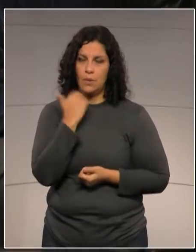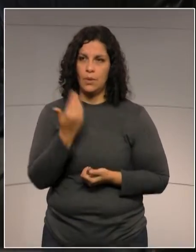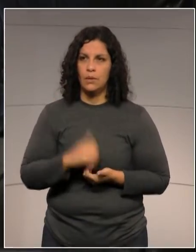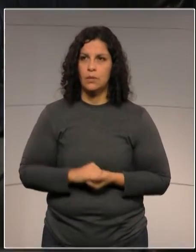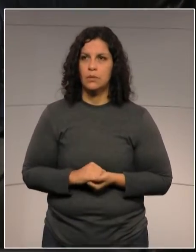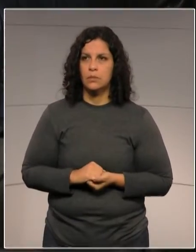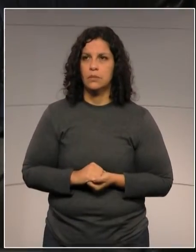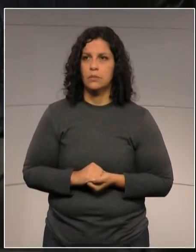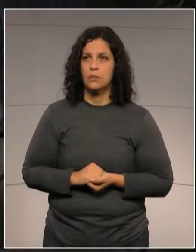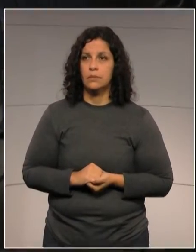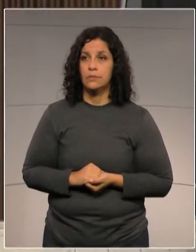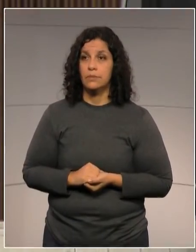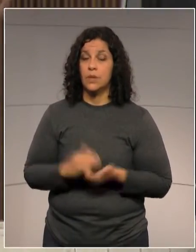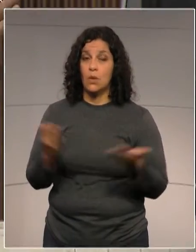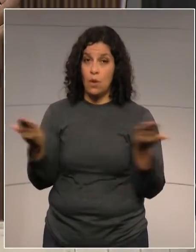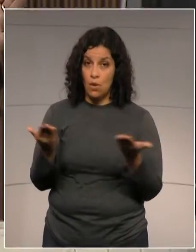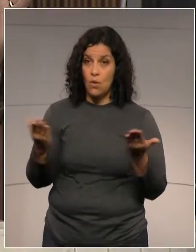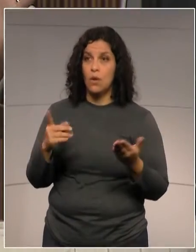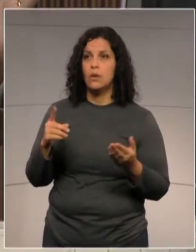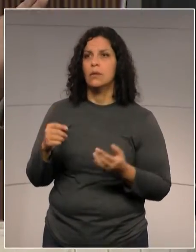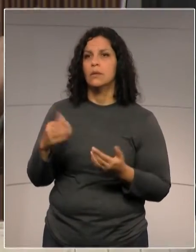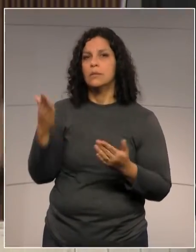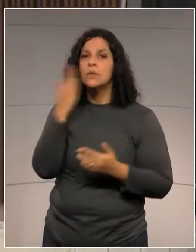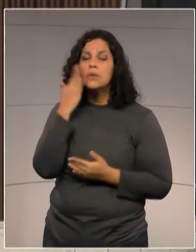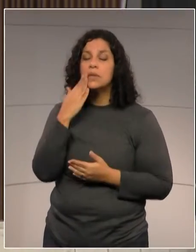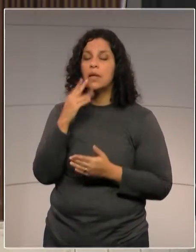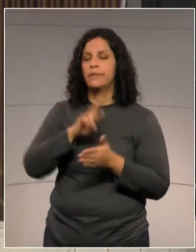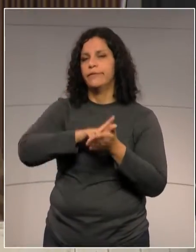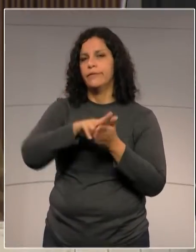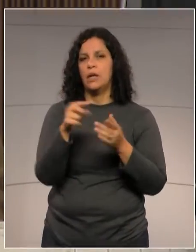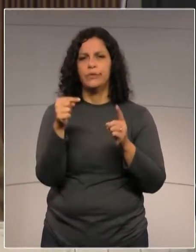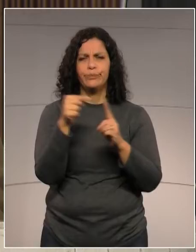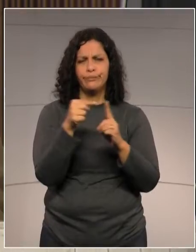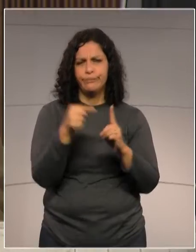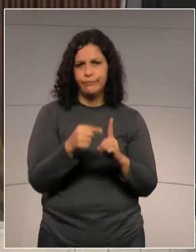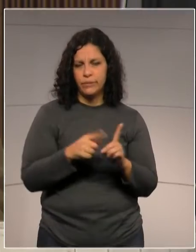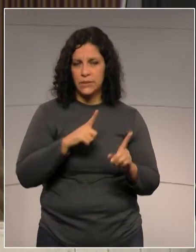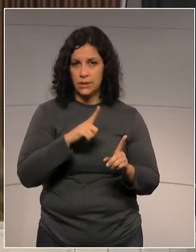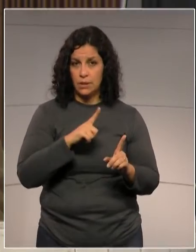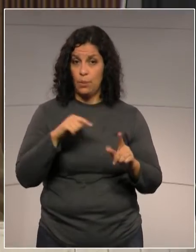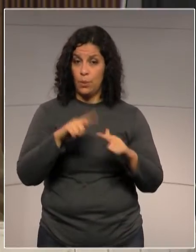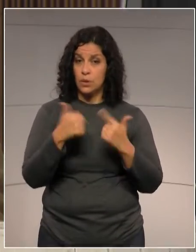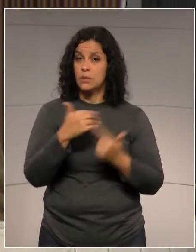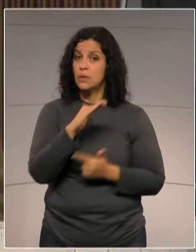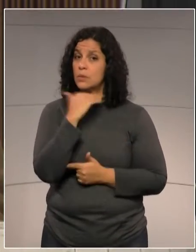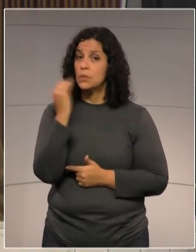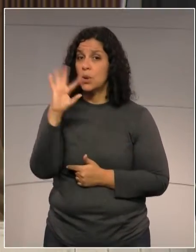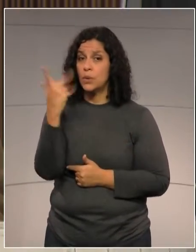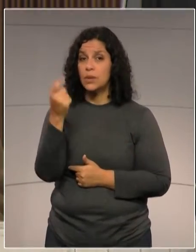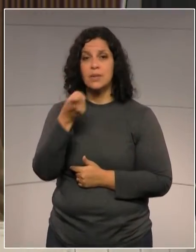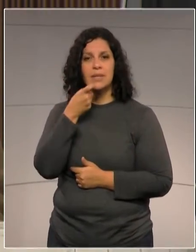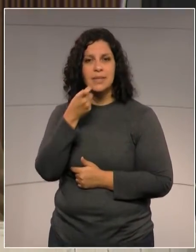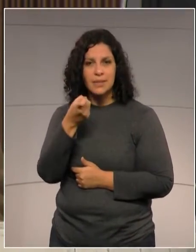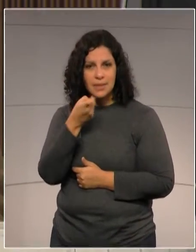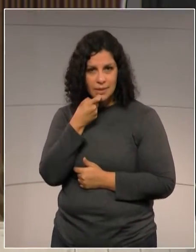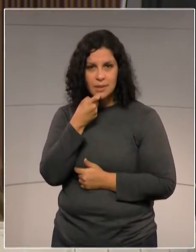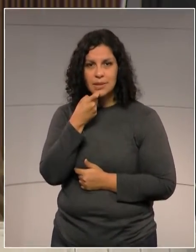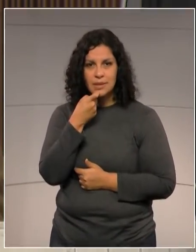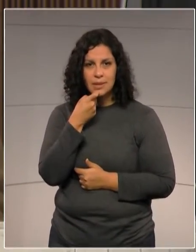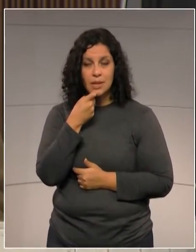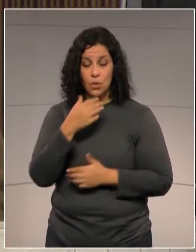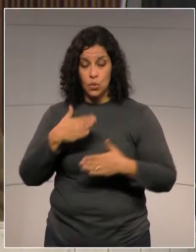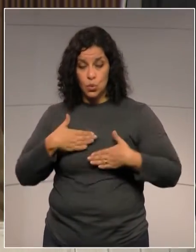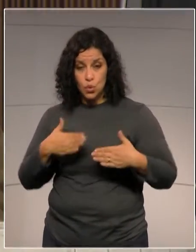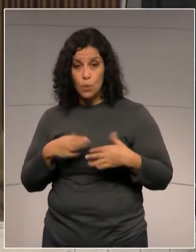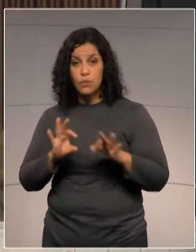Deputado Artagão. Certamente, deputado Lito, são casos pontuais. Neste caso, as mortes aconteceram na sexta-feira, os